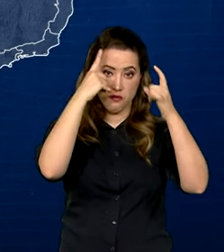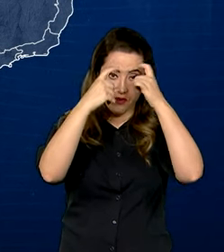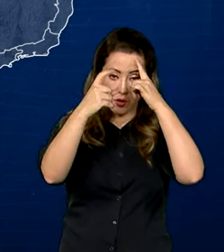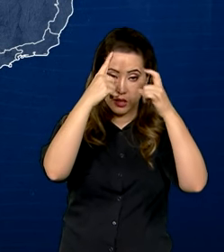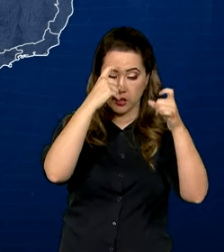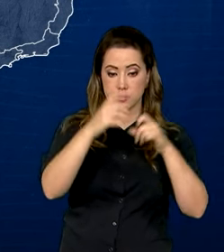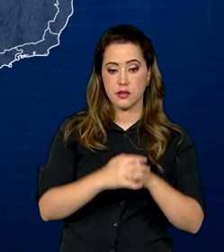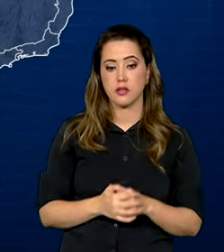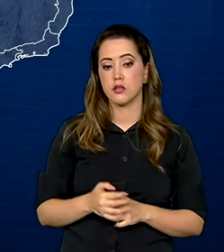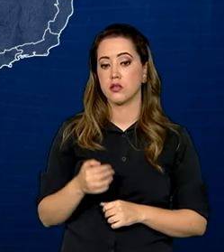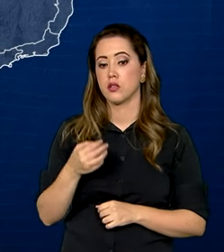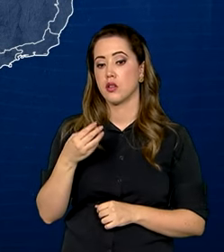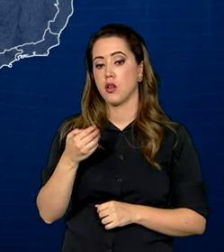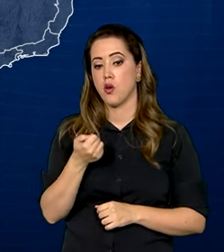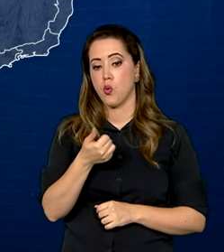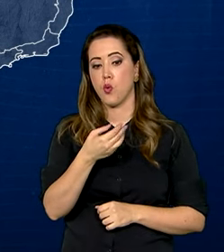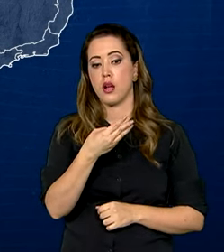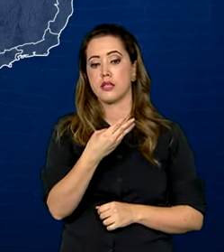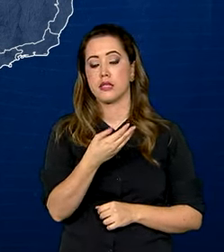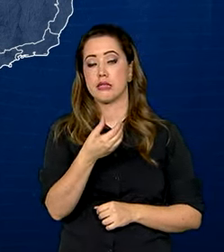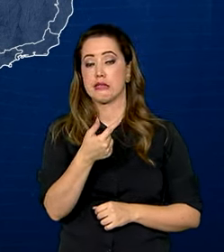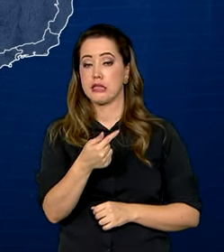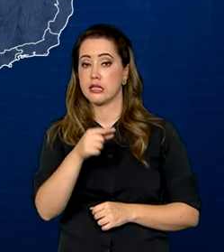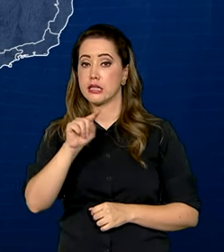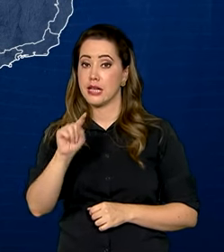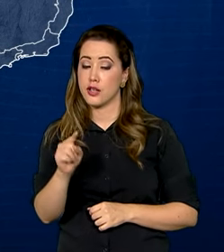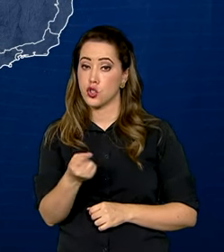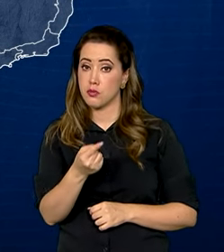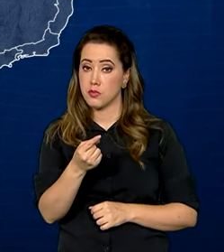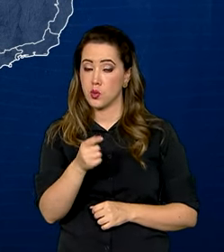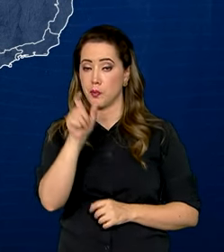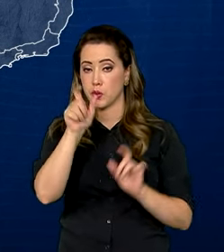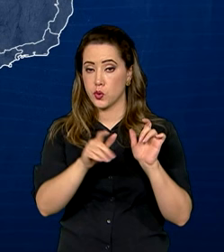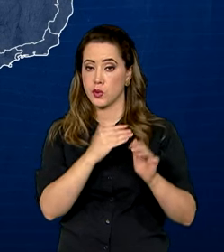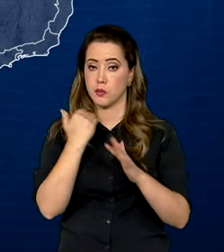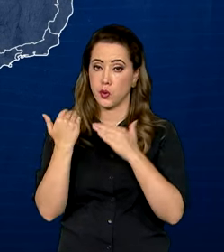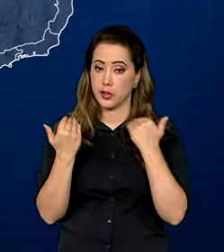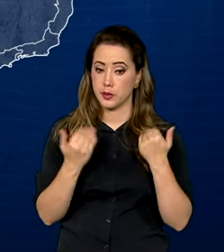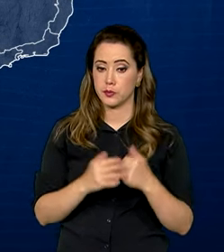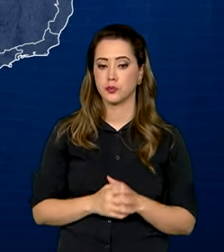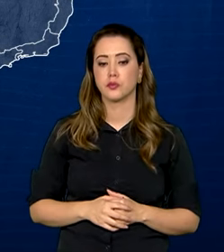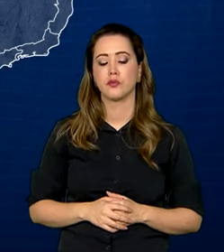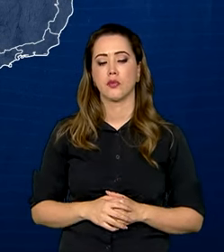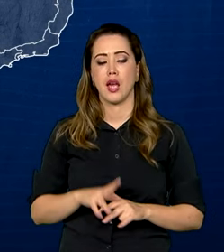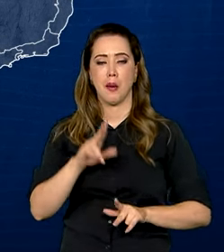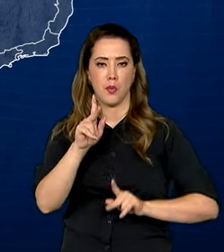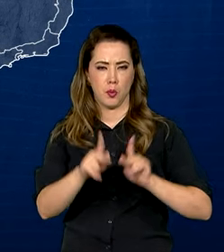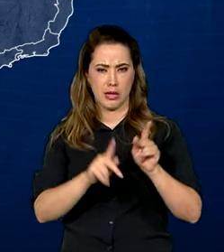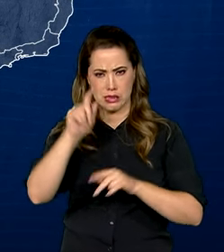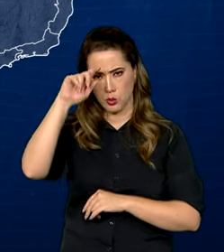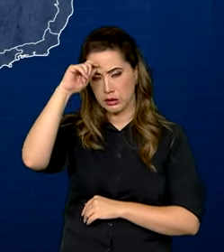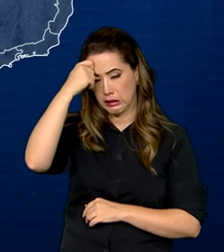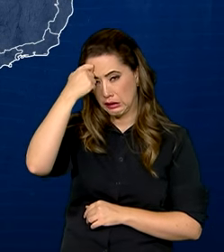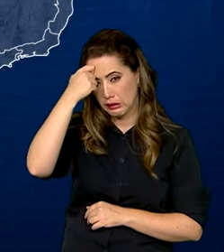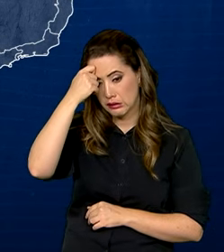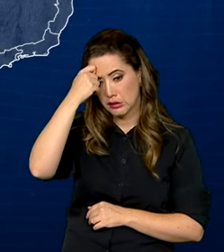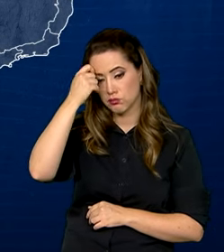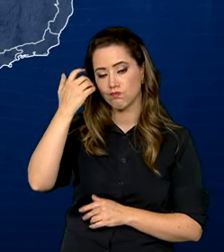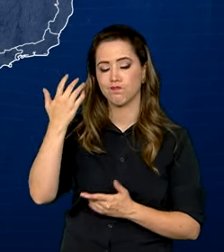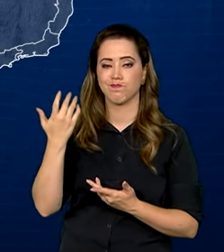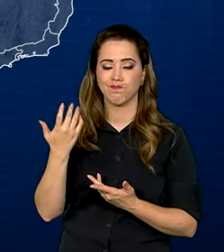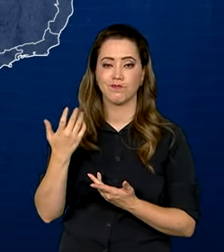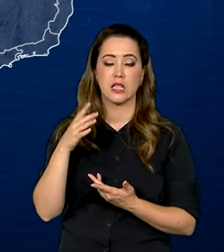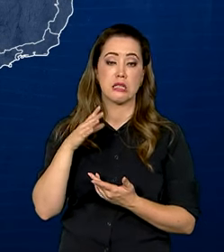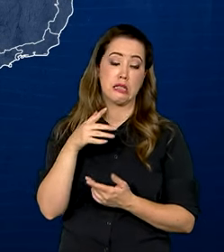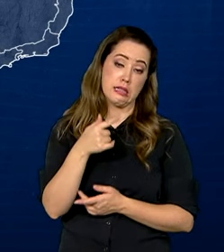quase 37 mil vítimas. Em 2021, a população negra respondeu por 79